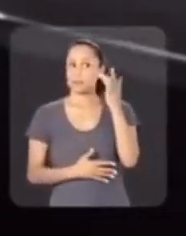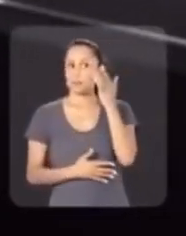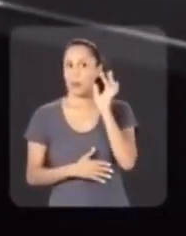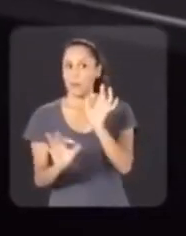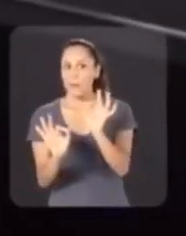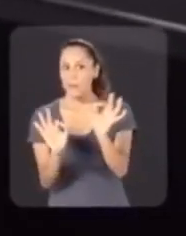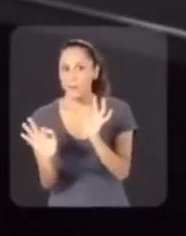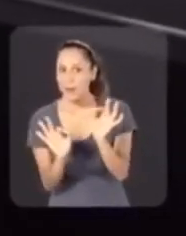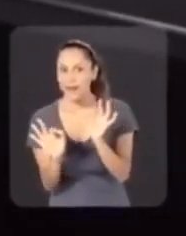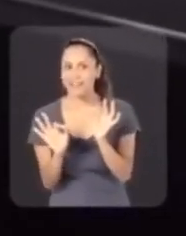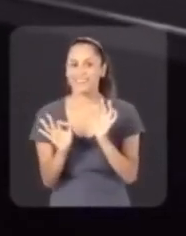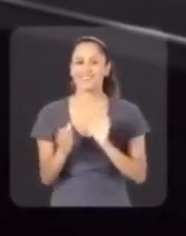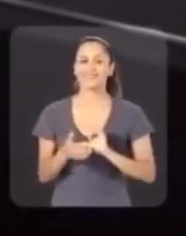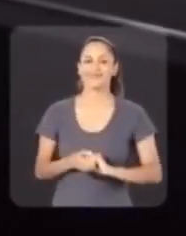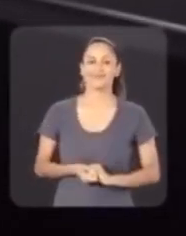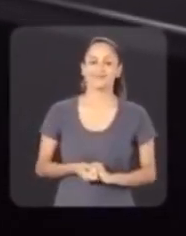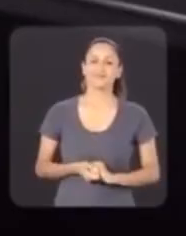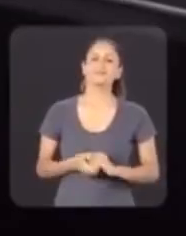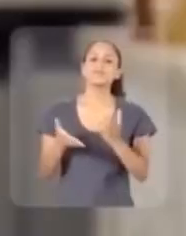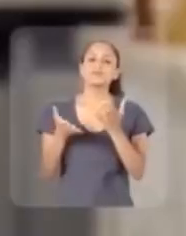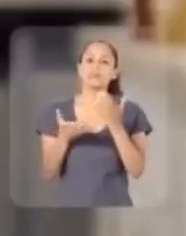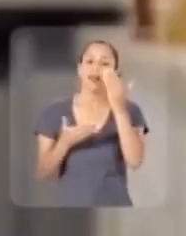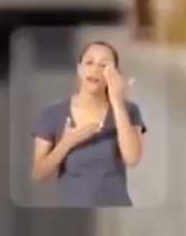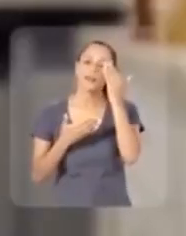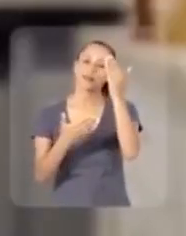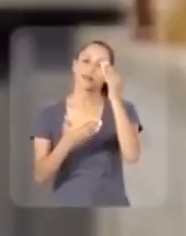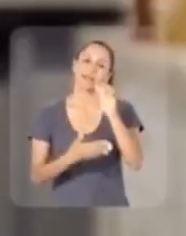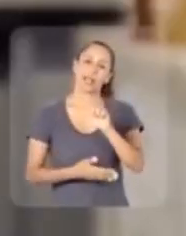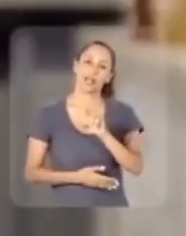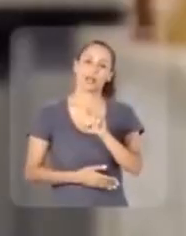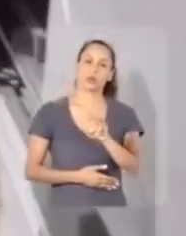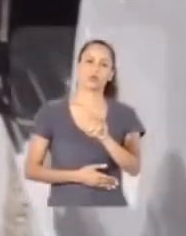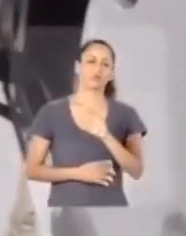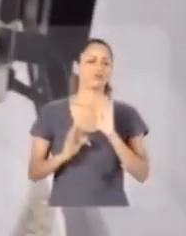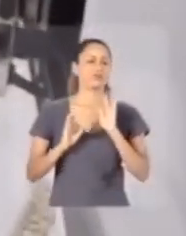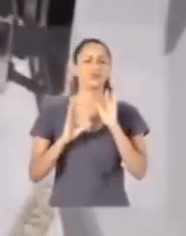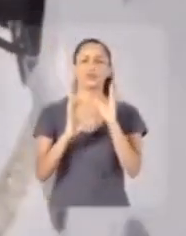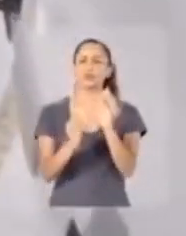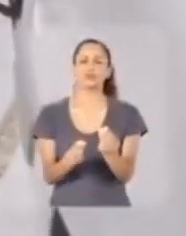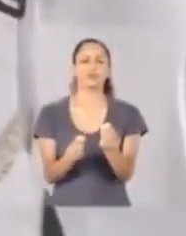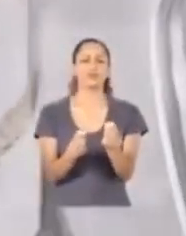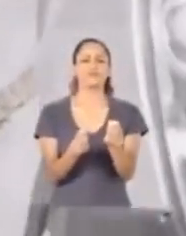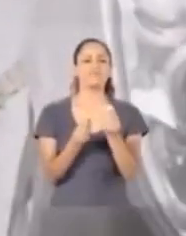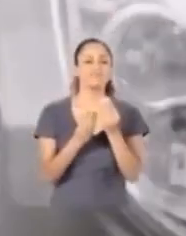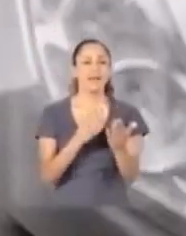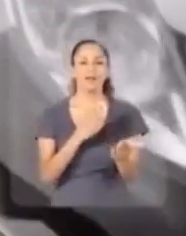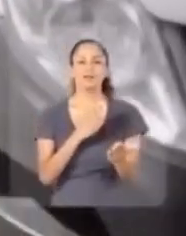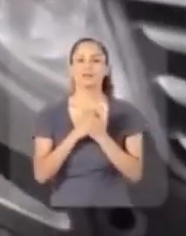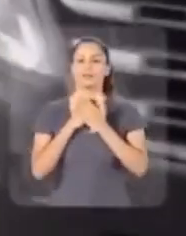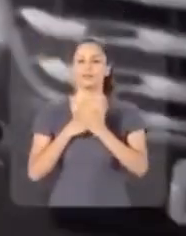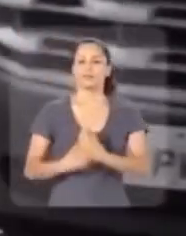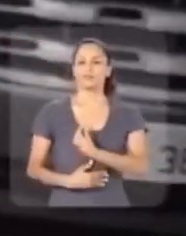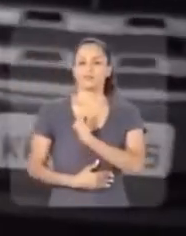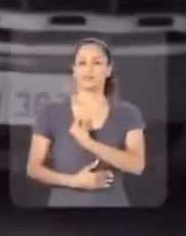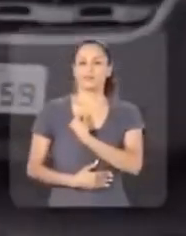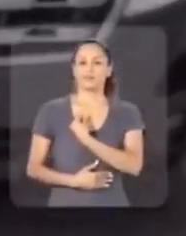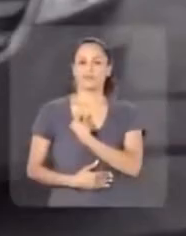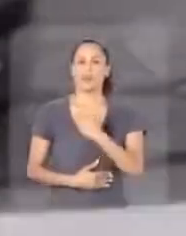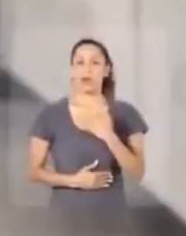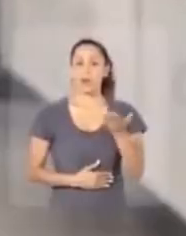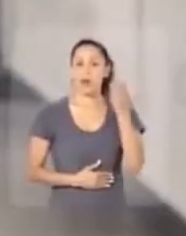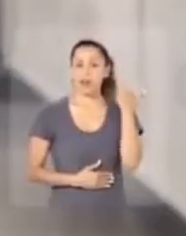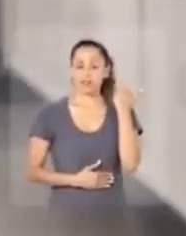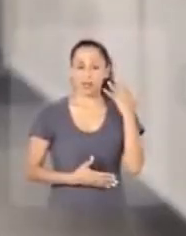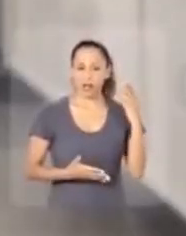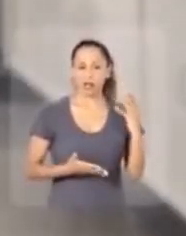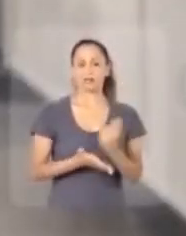para ele, não está sabendo que eu vou lá. Quero agradecer a dona Lu, né, por tudo que me proporcionou na minha vida hoje. O Brown que foi